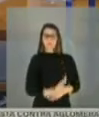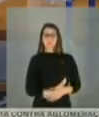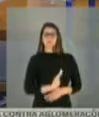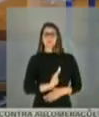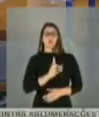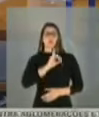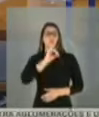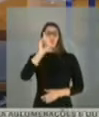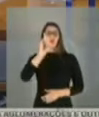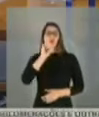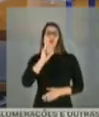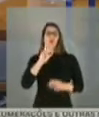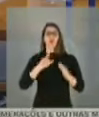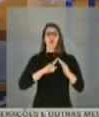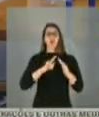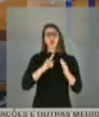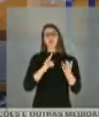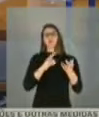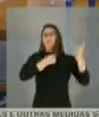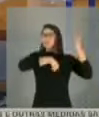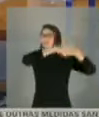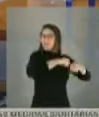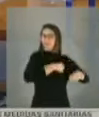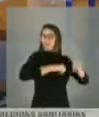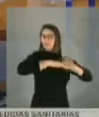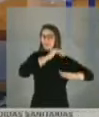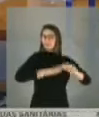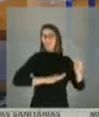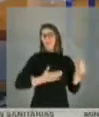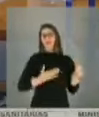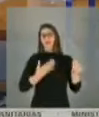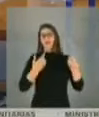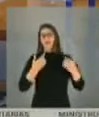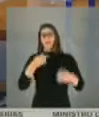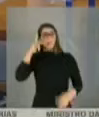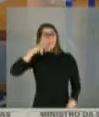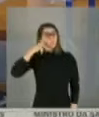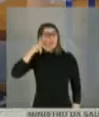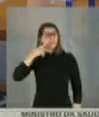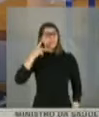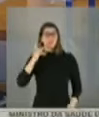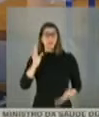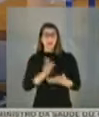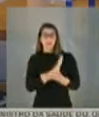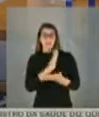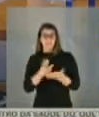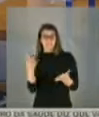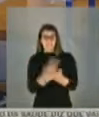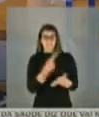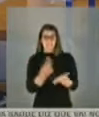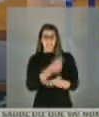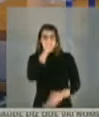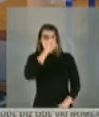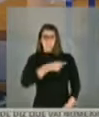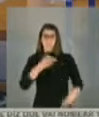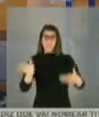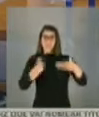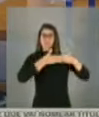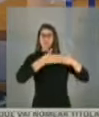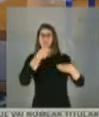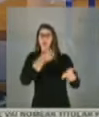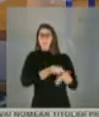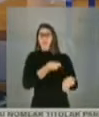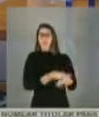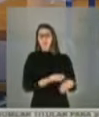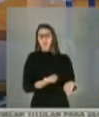mercearias Brasil afora, salões de beleza Brasil afora, que através de políticas, muitas das vezes erráticas, de fechamento obrigatório,